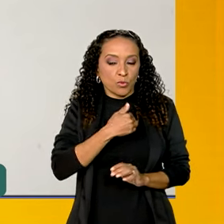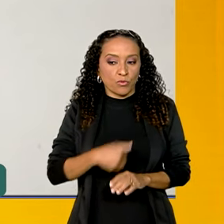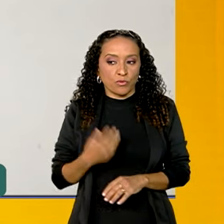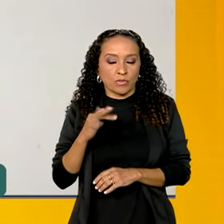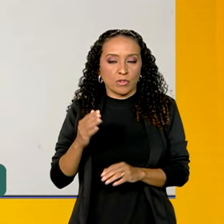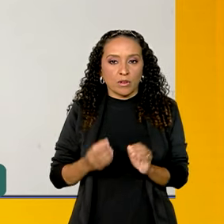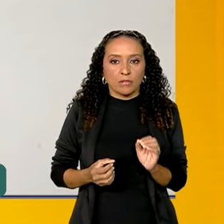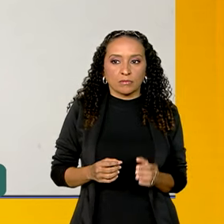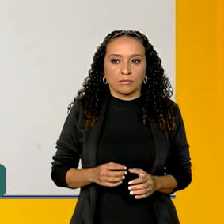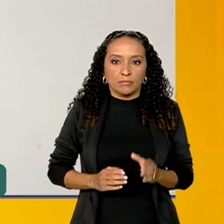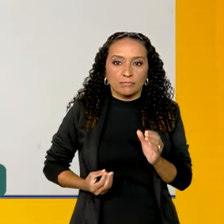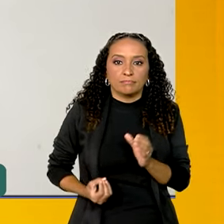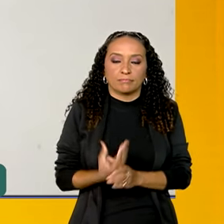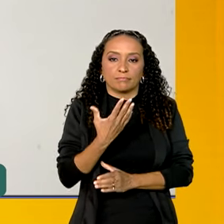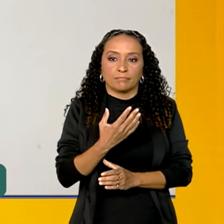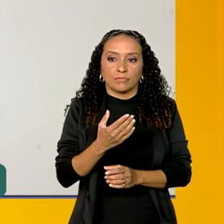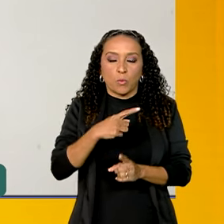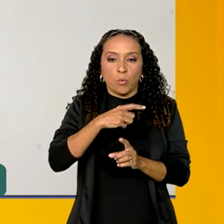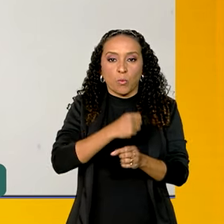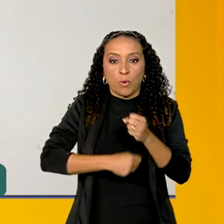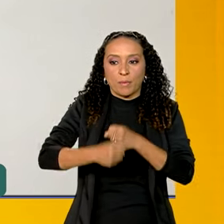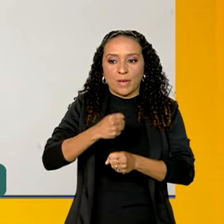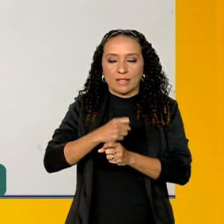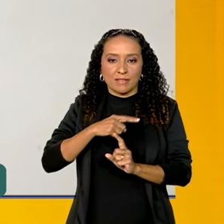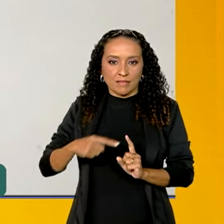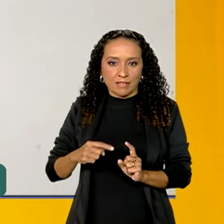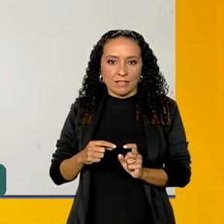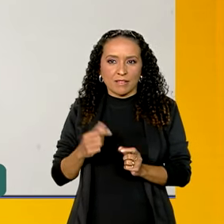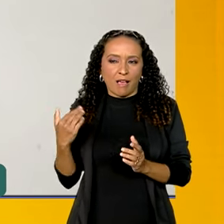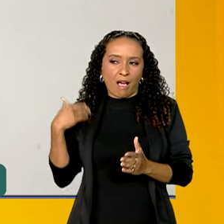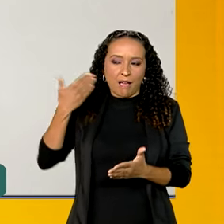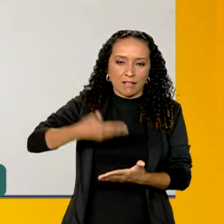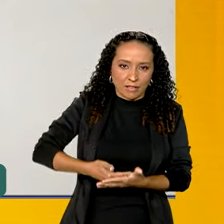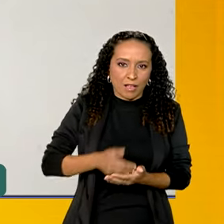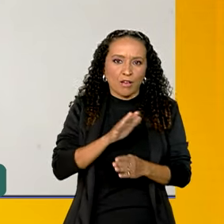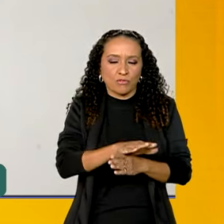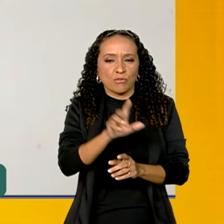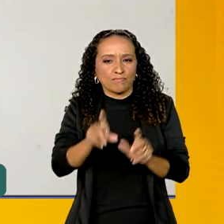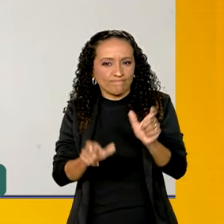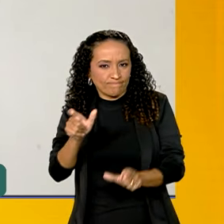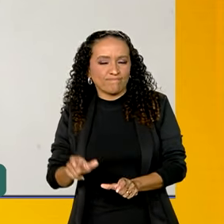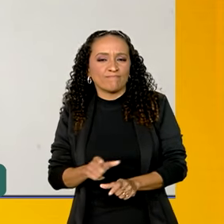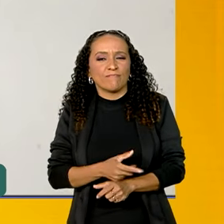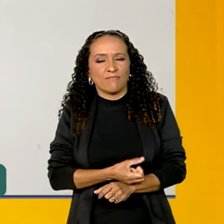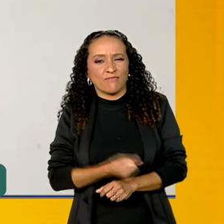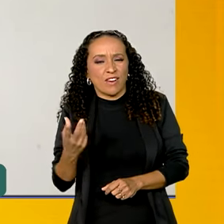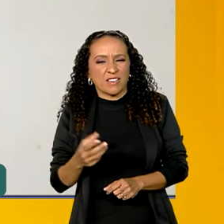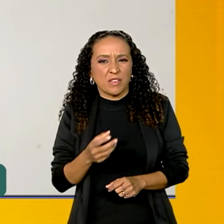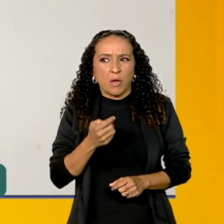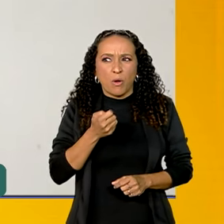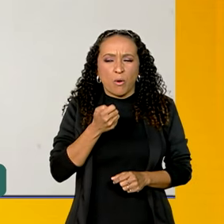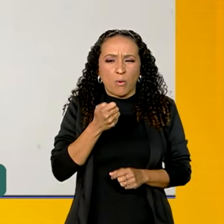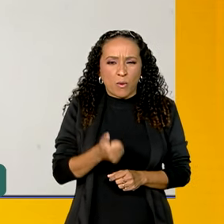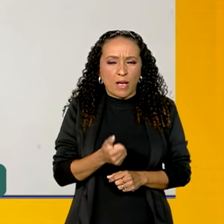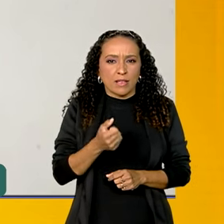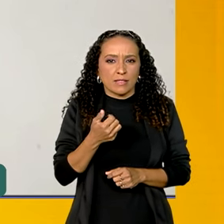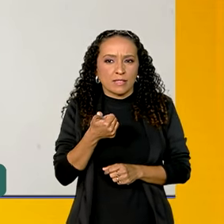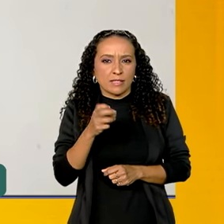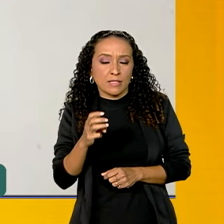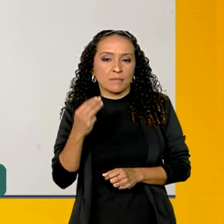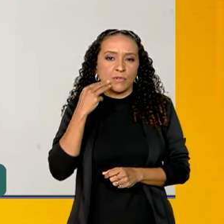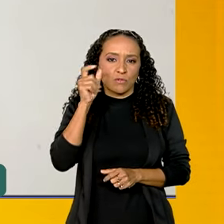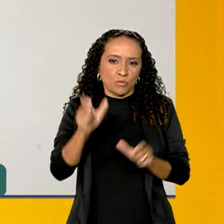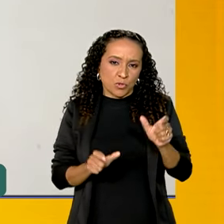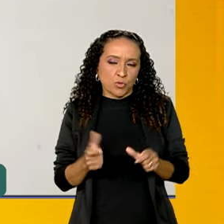lançou no meio do ano passado e que de lá para cá já tem ajudado muita gente, muita gente mesmo. São quase 15 milhões de pessoas que